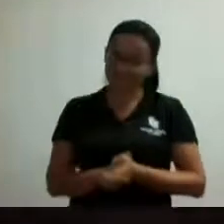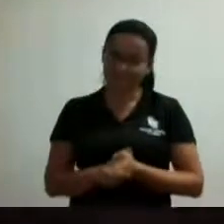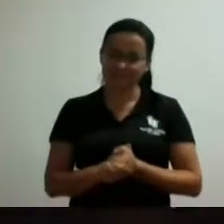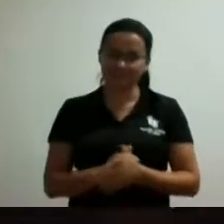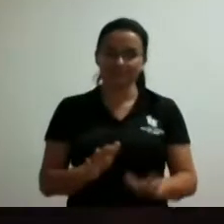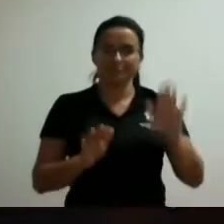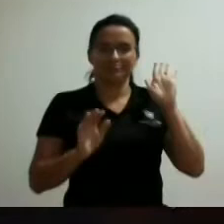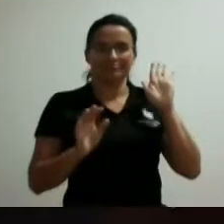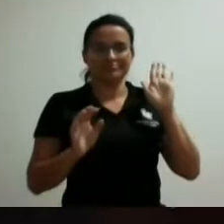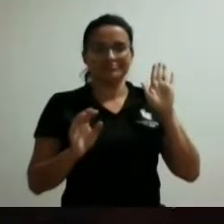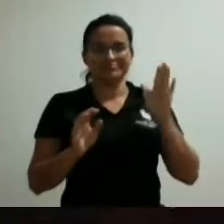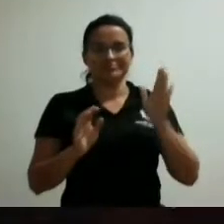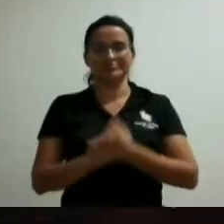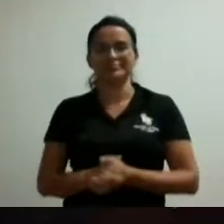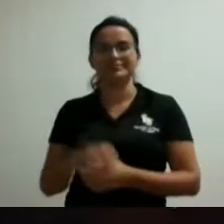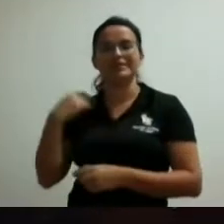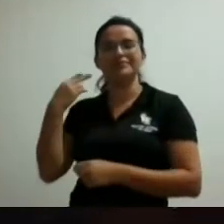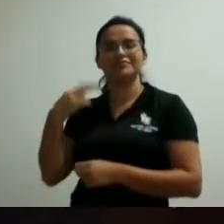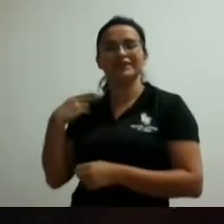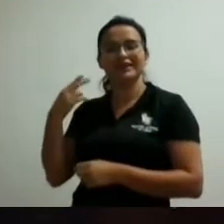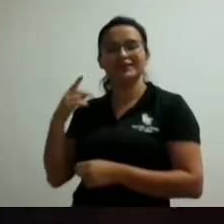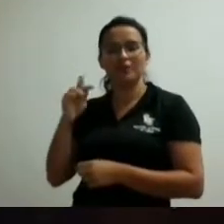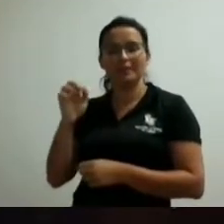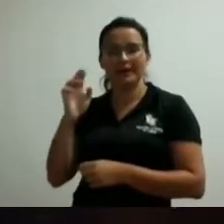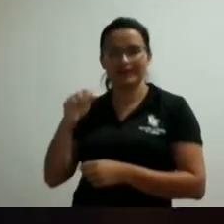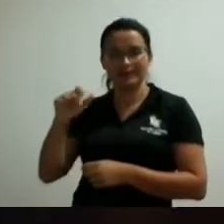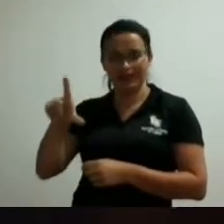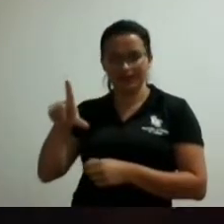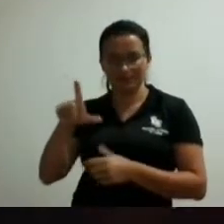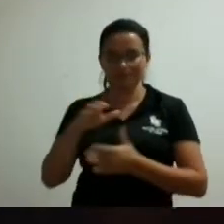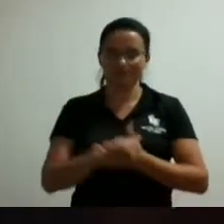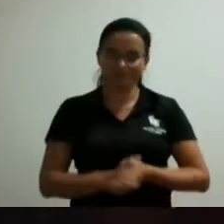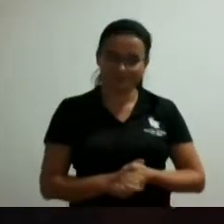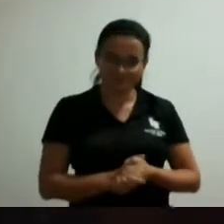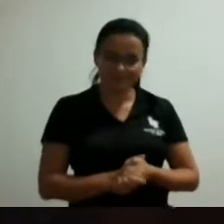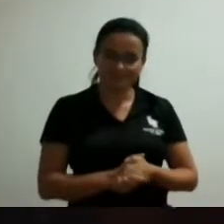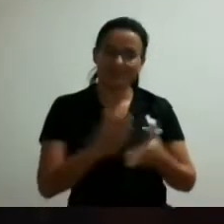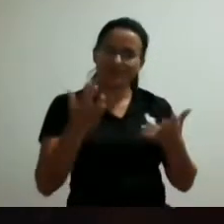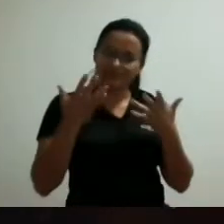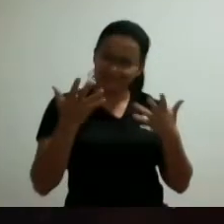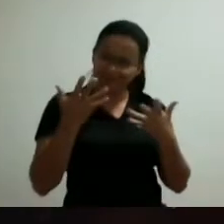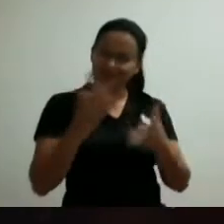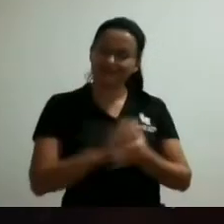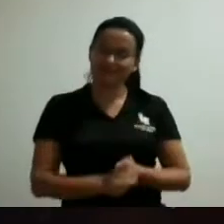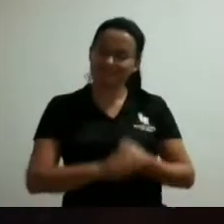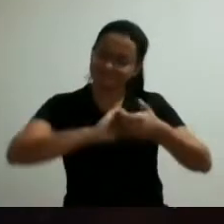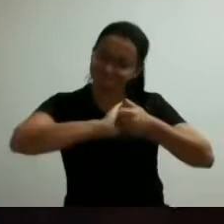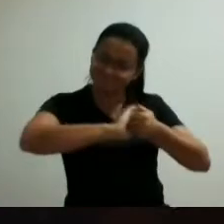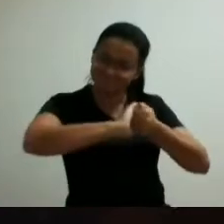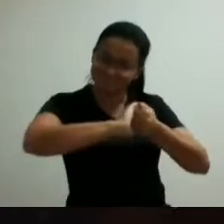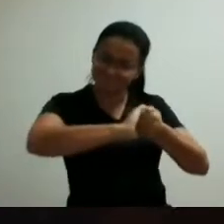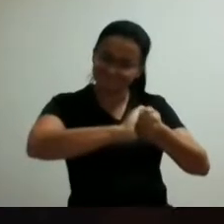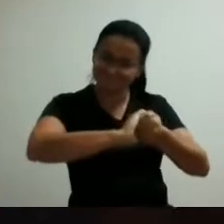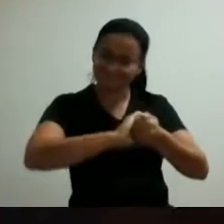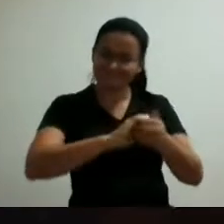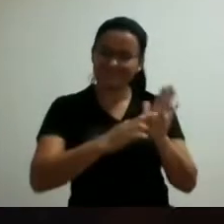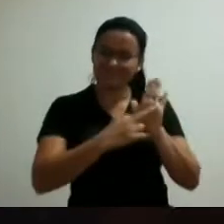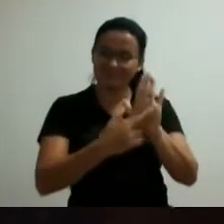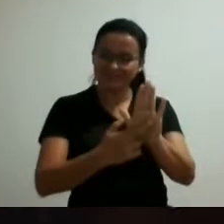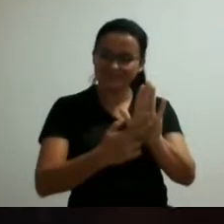pela ordem vereador é saudar os representantes aqui da Suprema parabenizá-los também pela